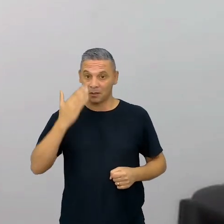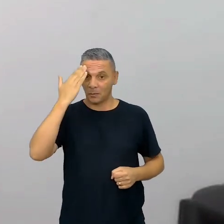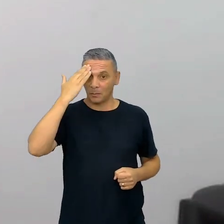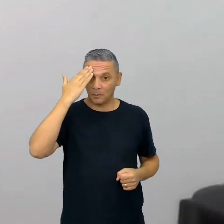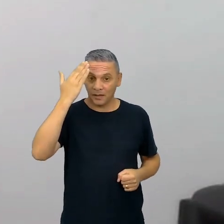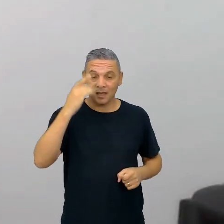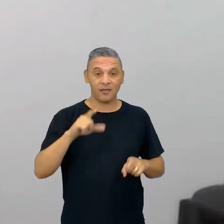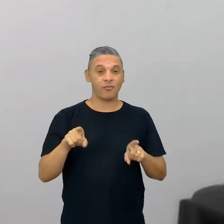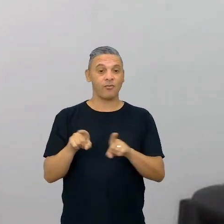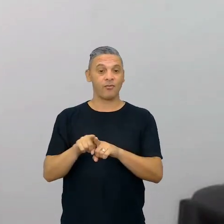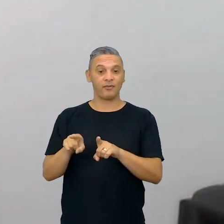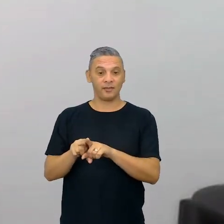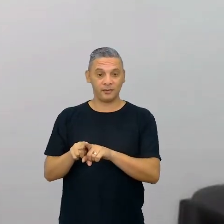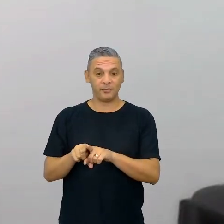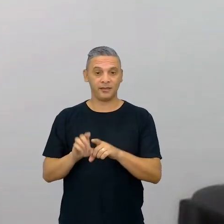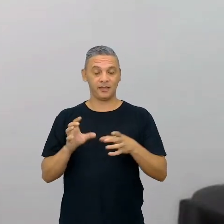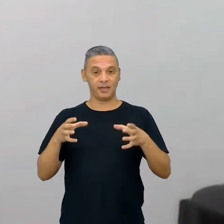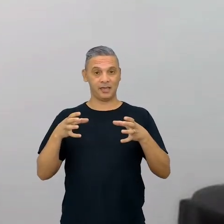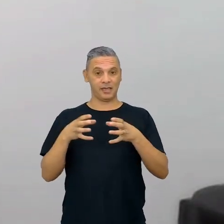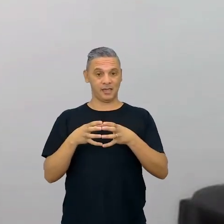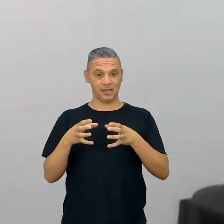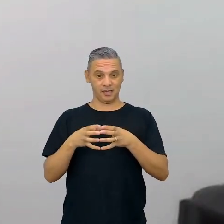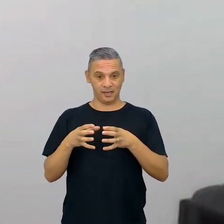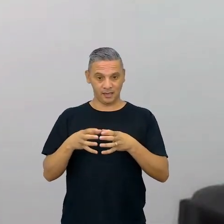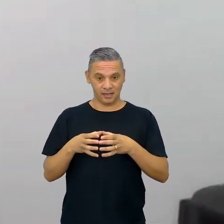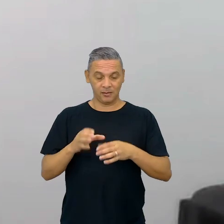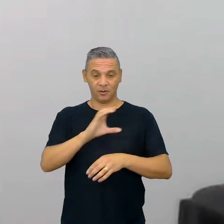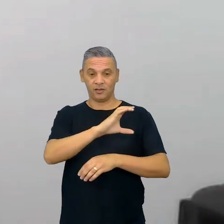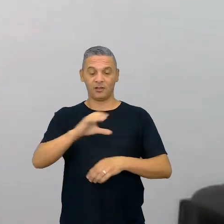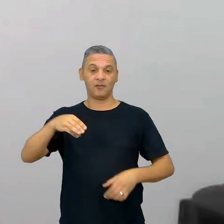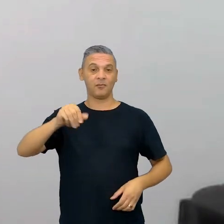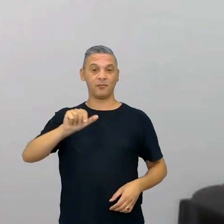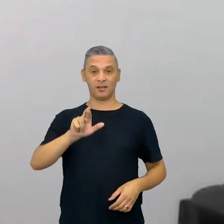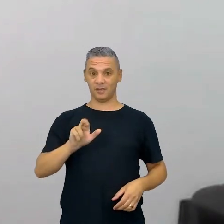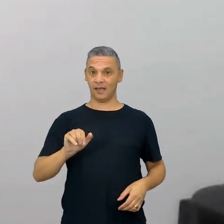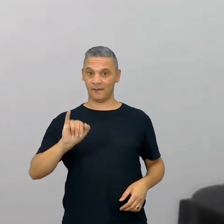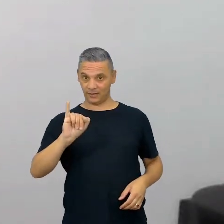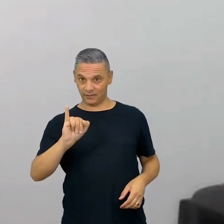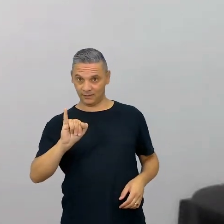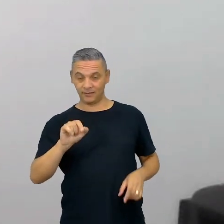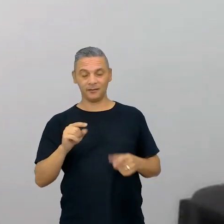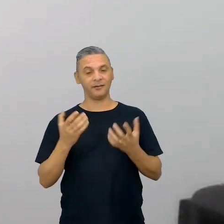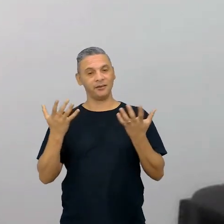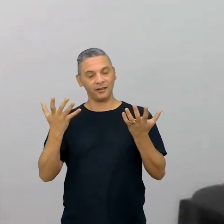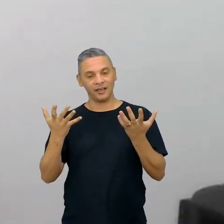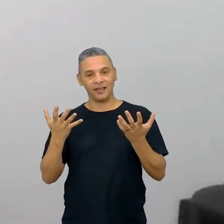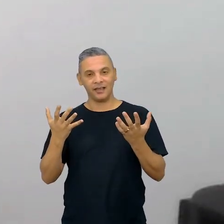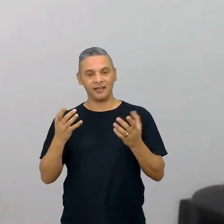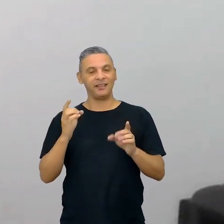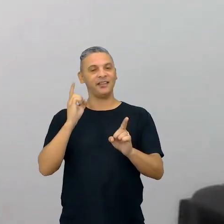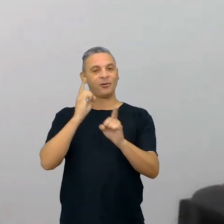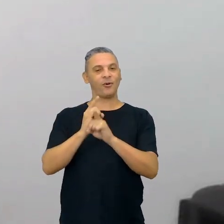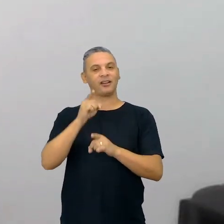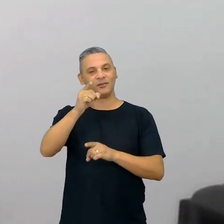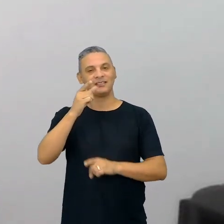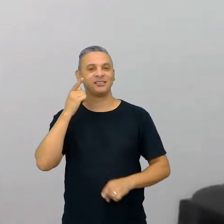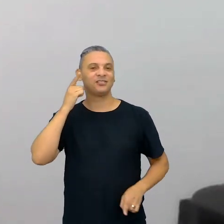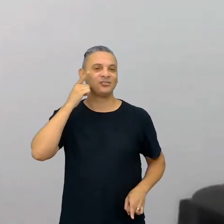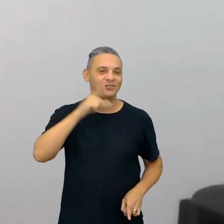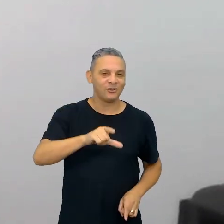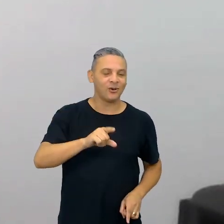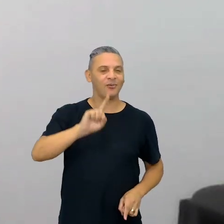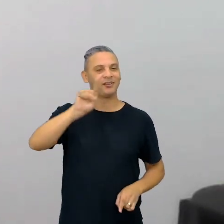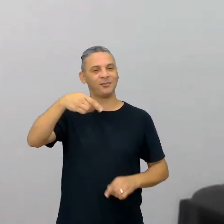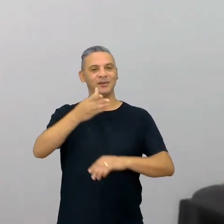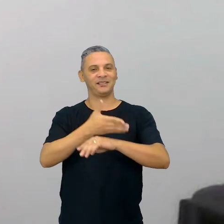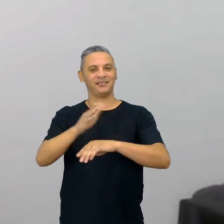agradeço à equipe, à nossa coordenadora Mari, e espero revê-los em breve aí numa próxima